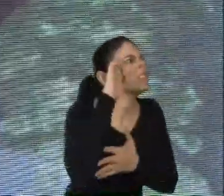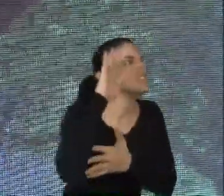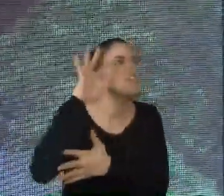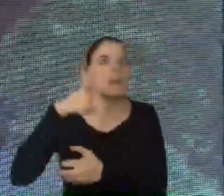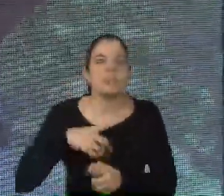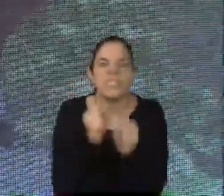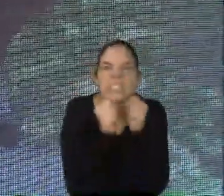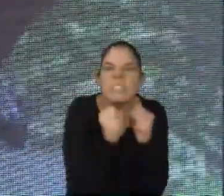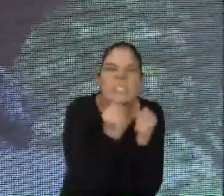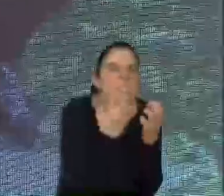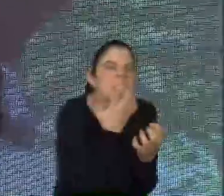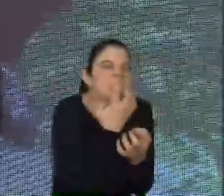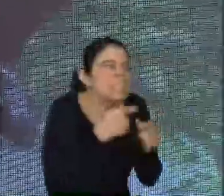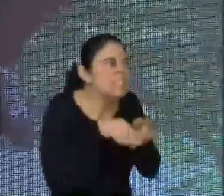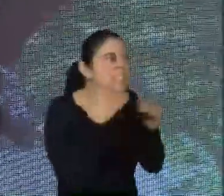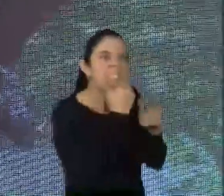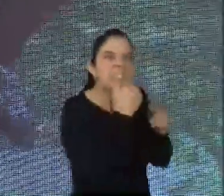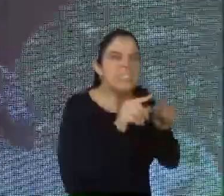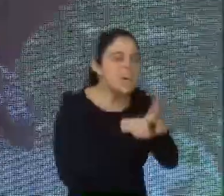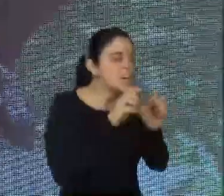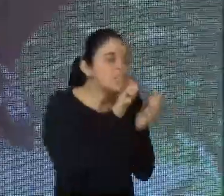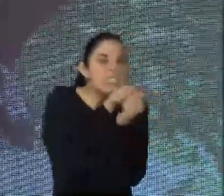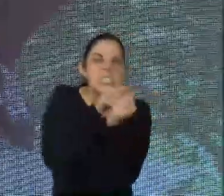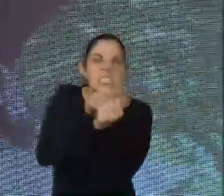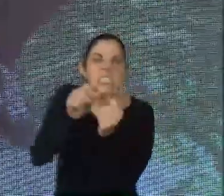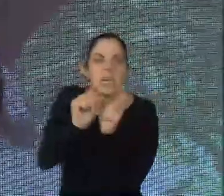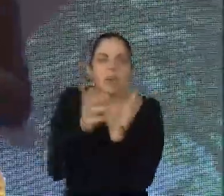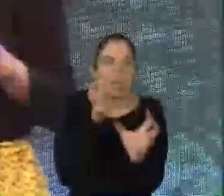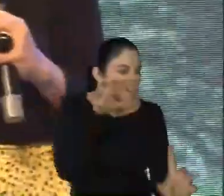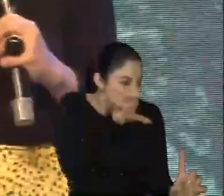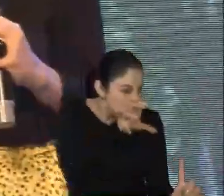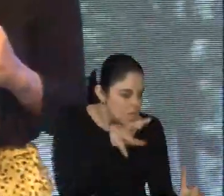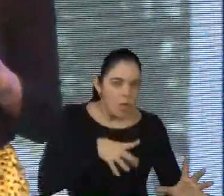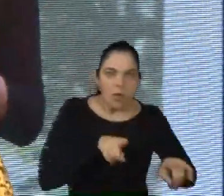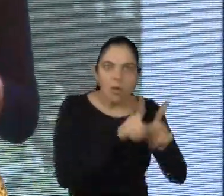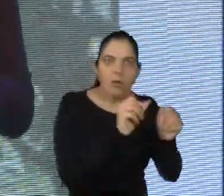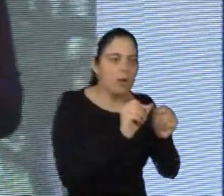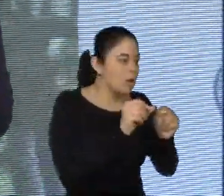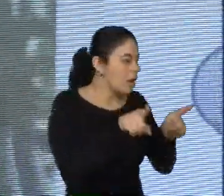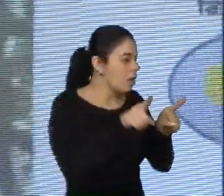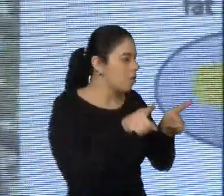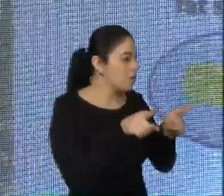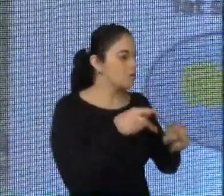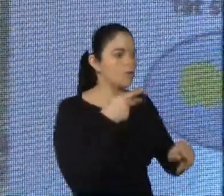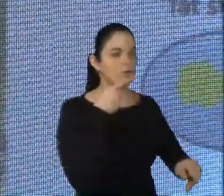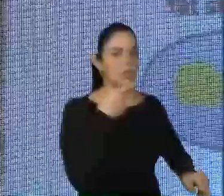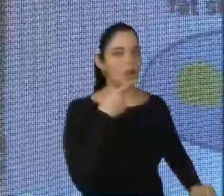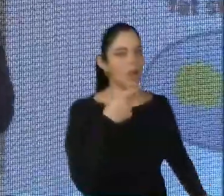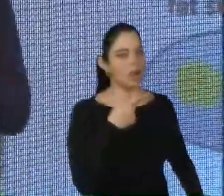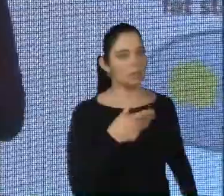tensa, para eu poder agredir, lutar ou fugir. Ao passo que, se eu estou, então eu estou inflamando, estou